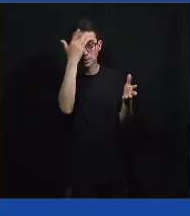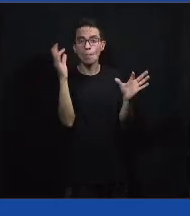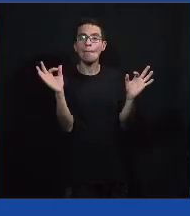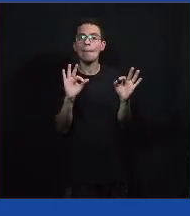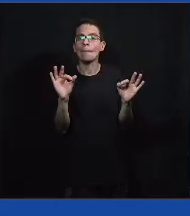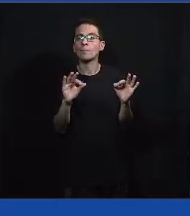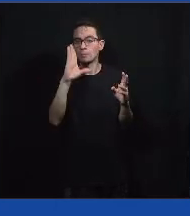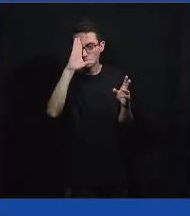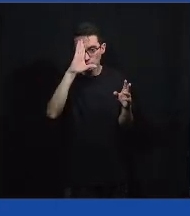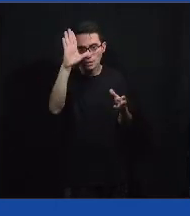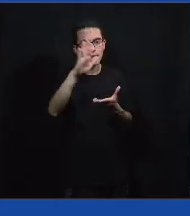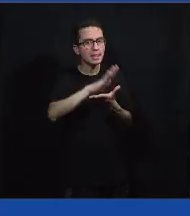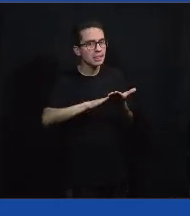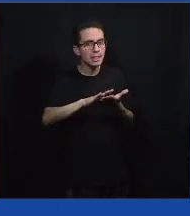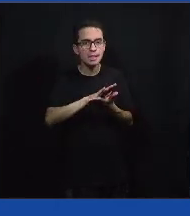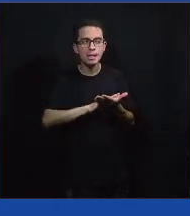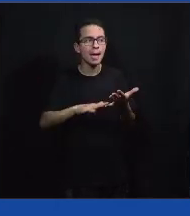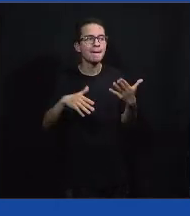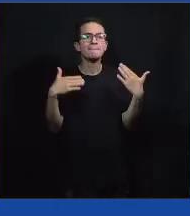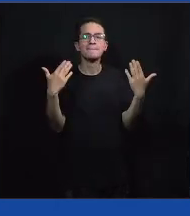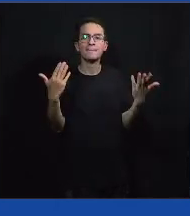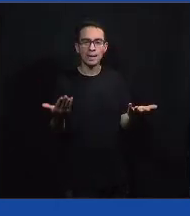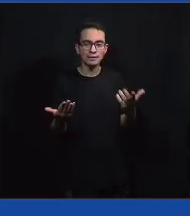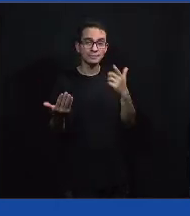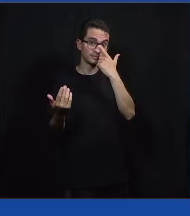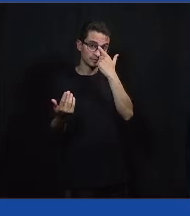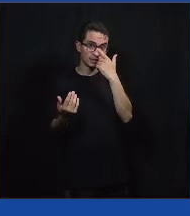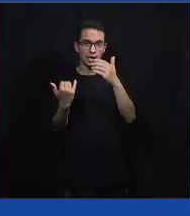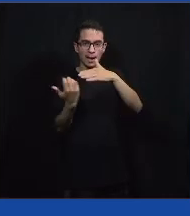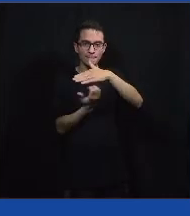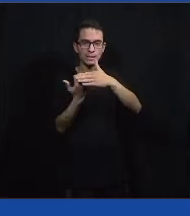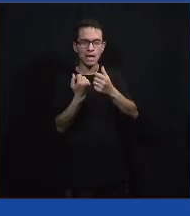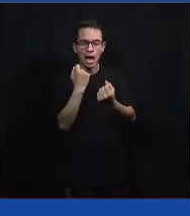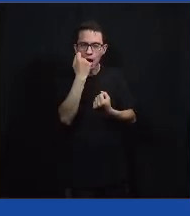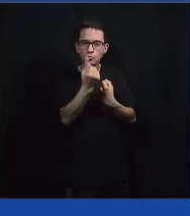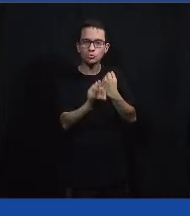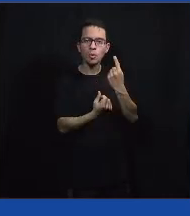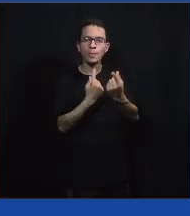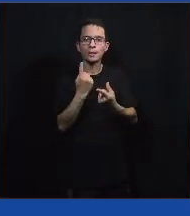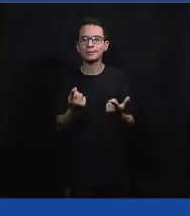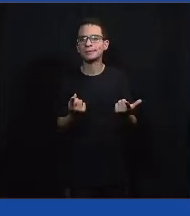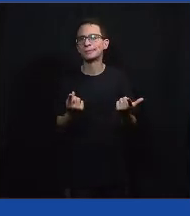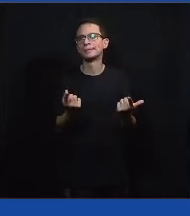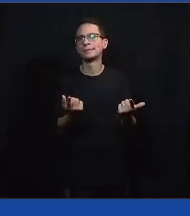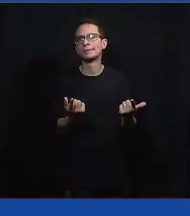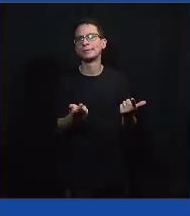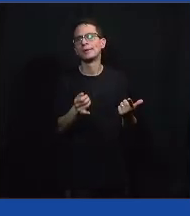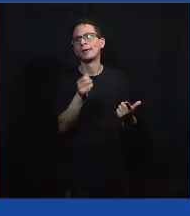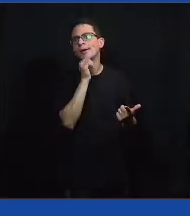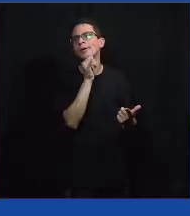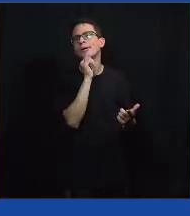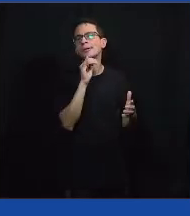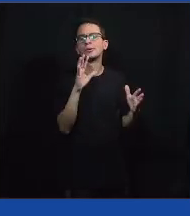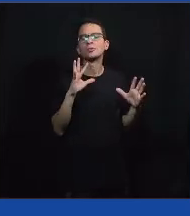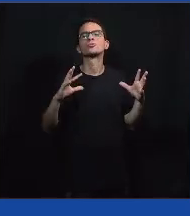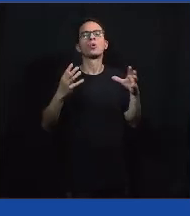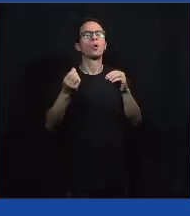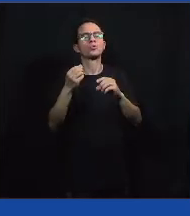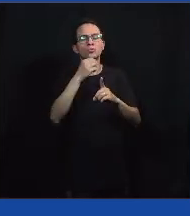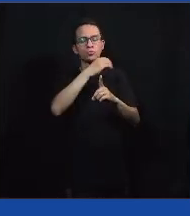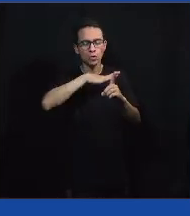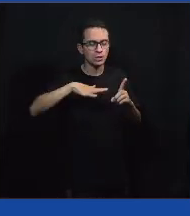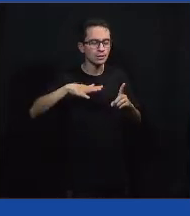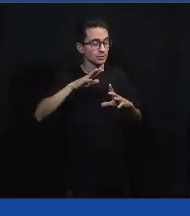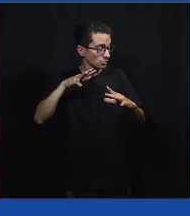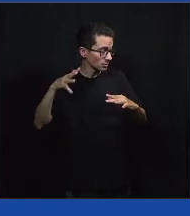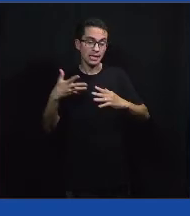priorizando ele, mas tem organizações, tem pontos da sociedade que acabam vendo esse